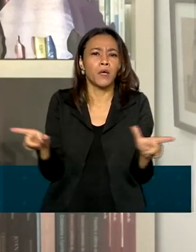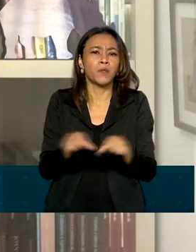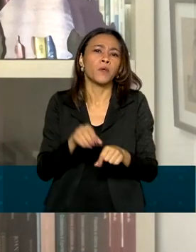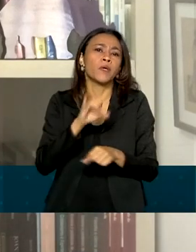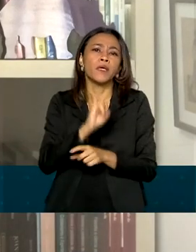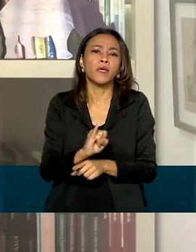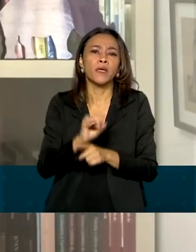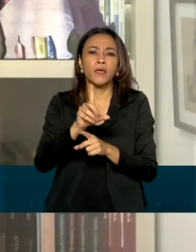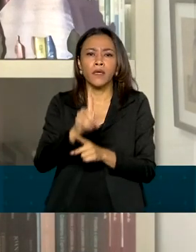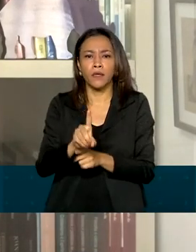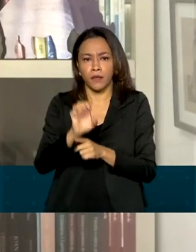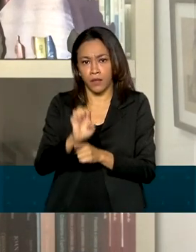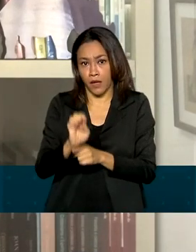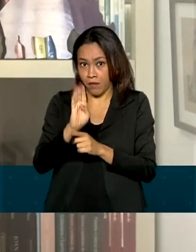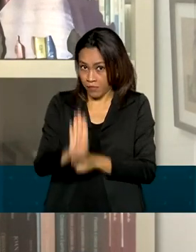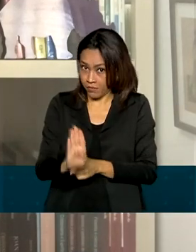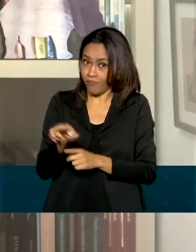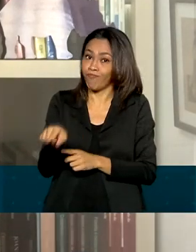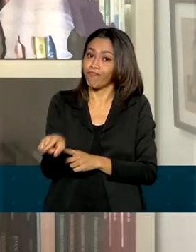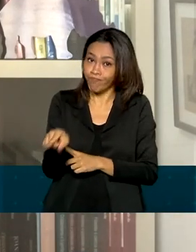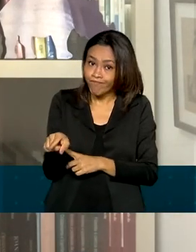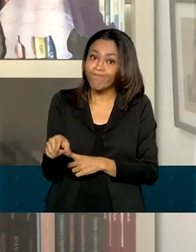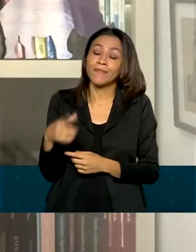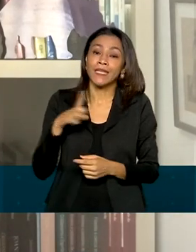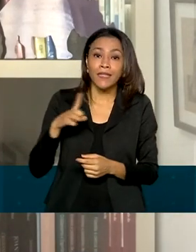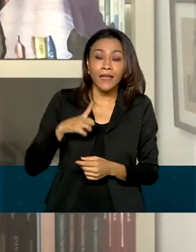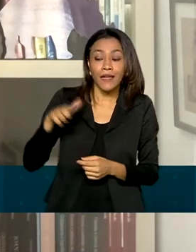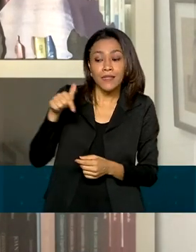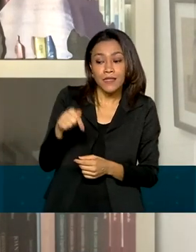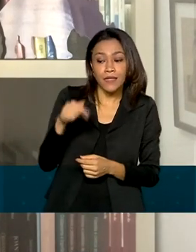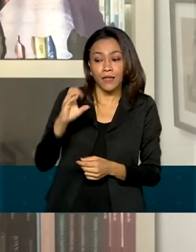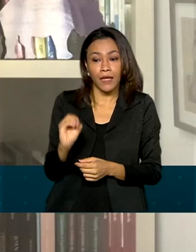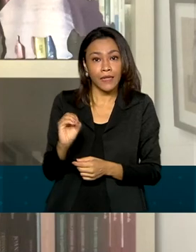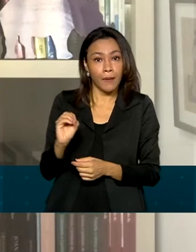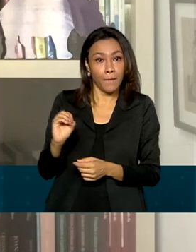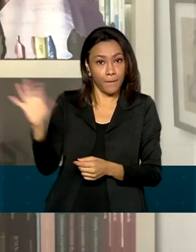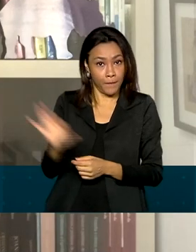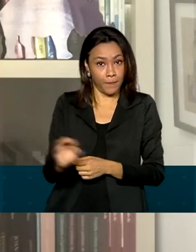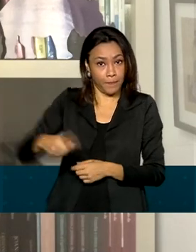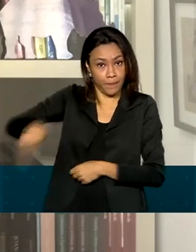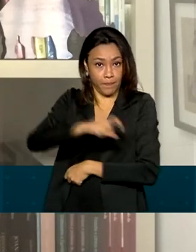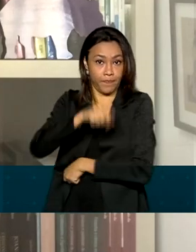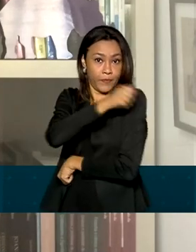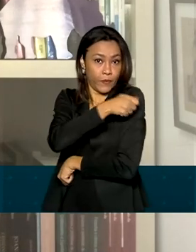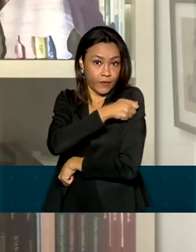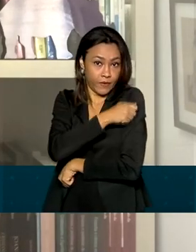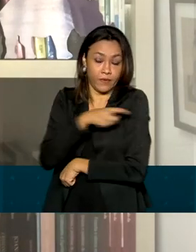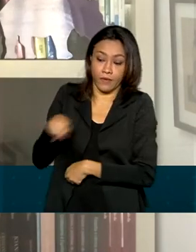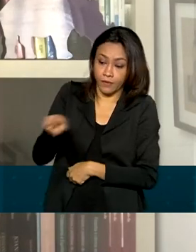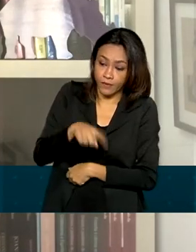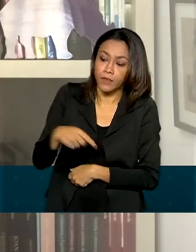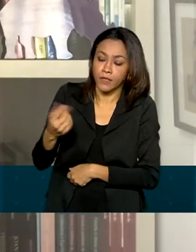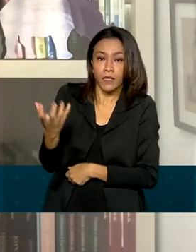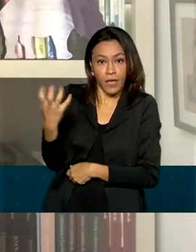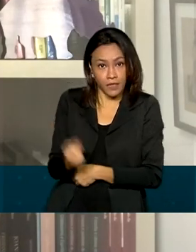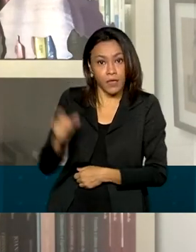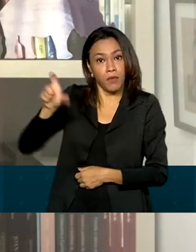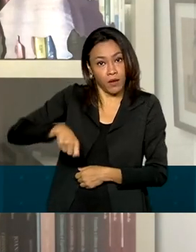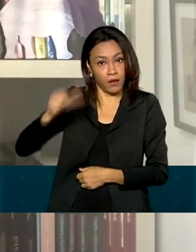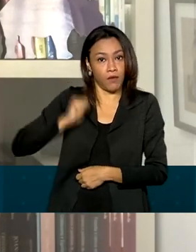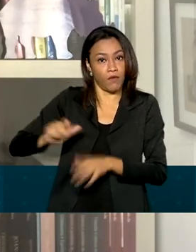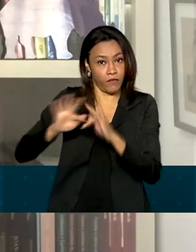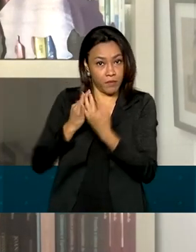Educação Básica, e que tenham pelo menos 70% dos alunos beneficiários do Bolsa Família.